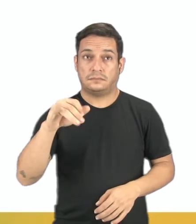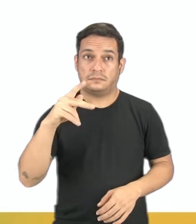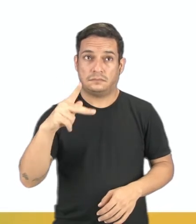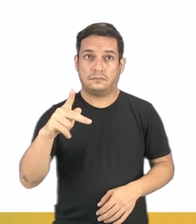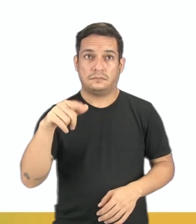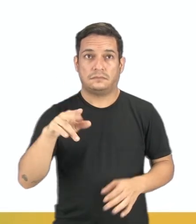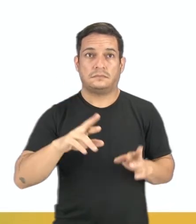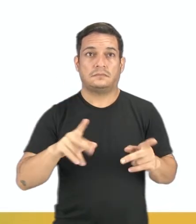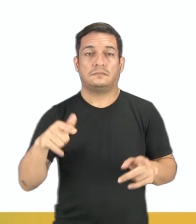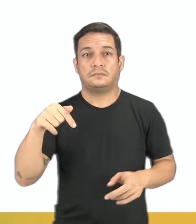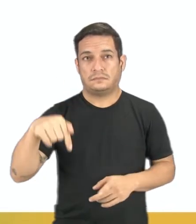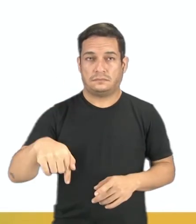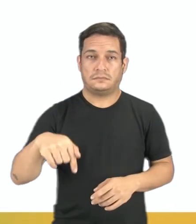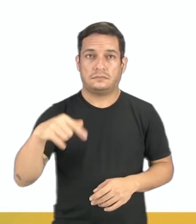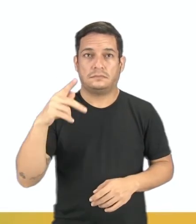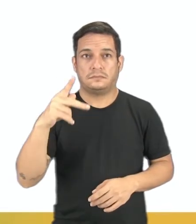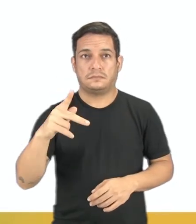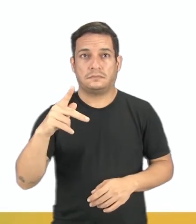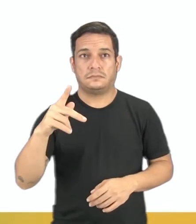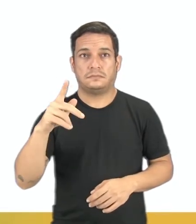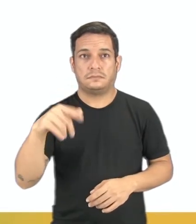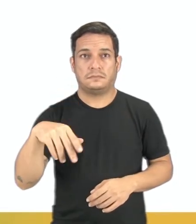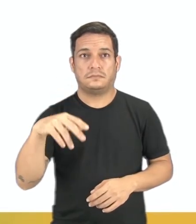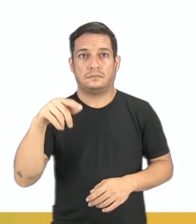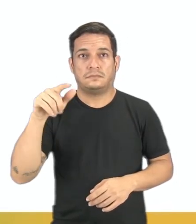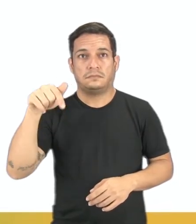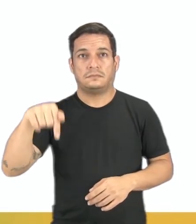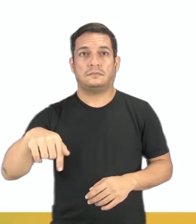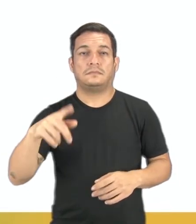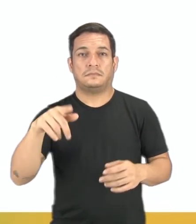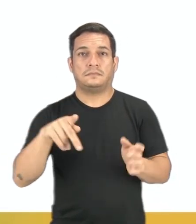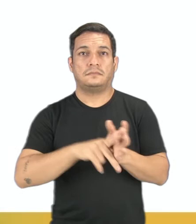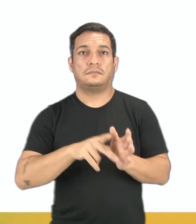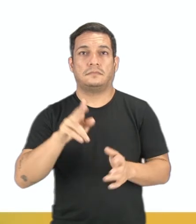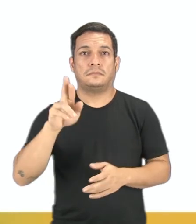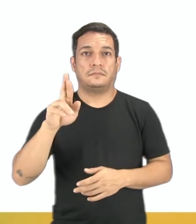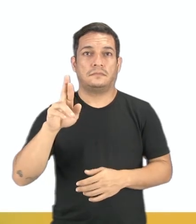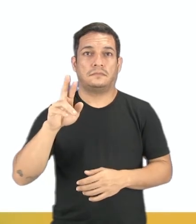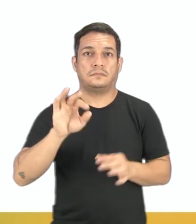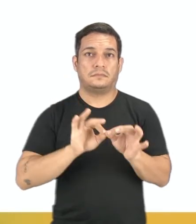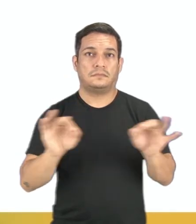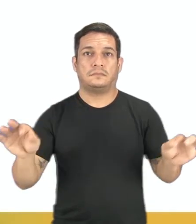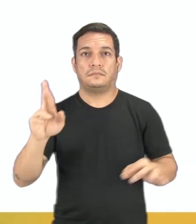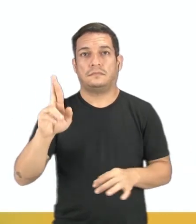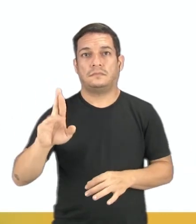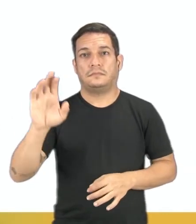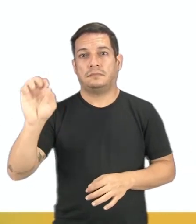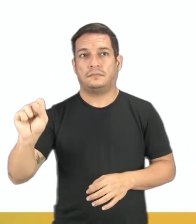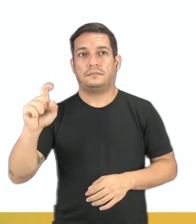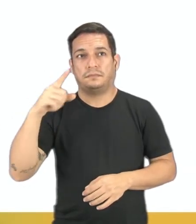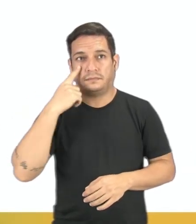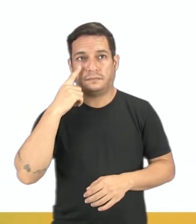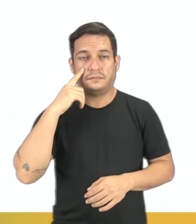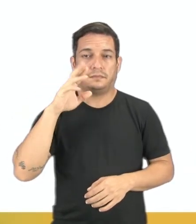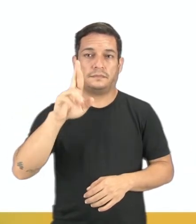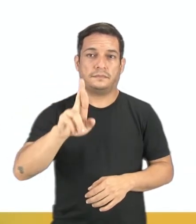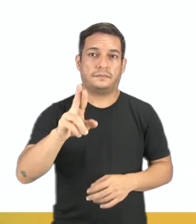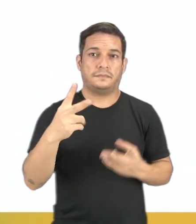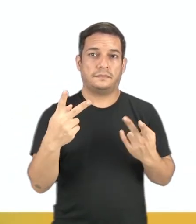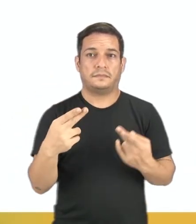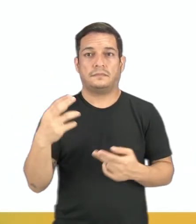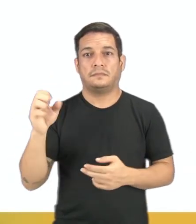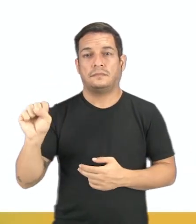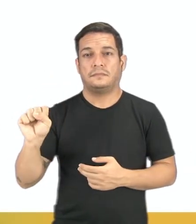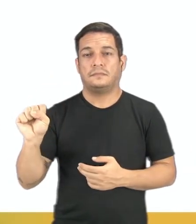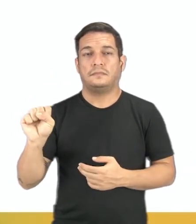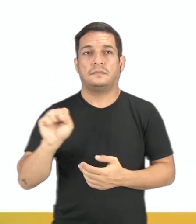P é distinto de Q e P e Q pertence às retas R e S, então R é igual